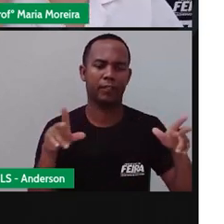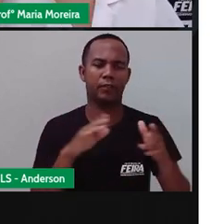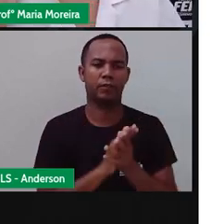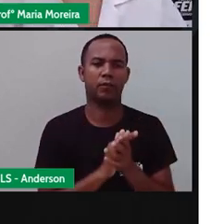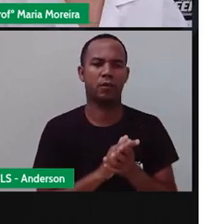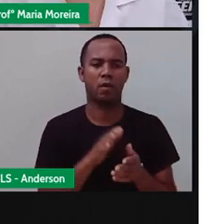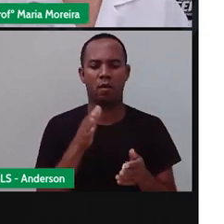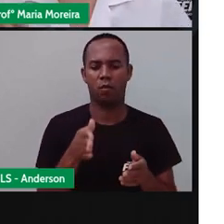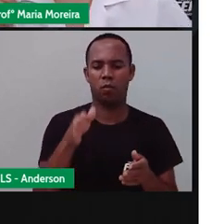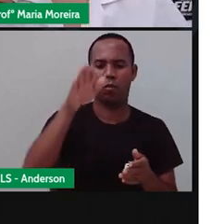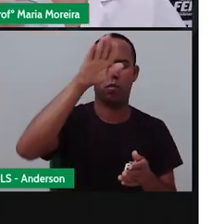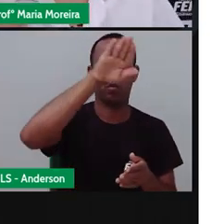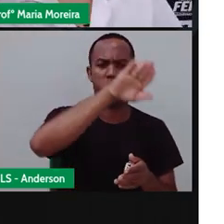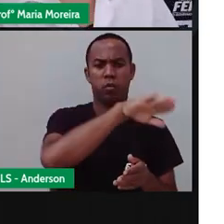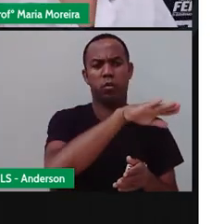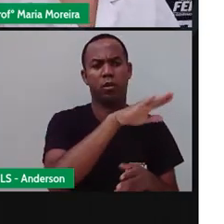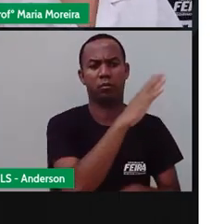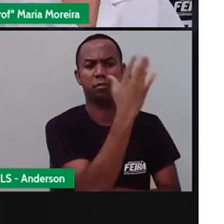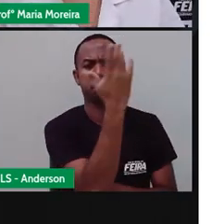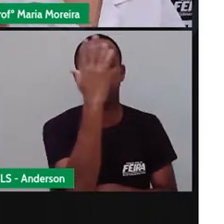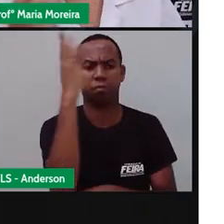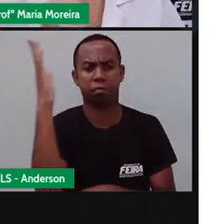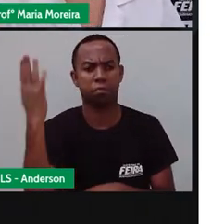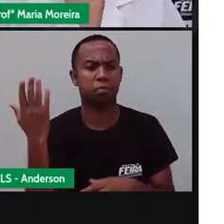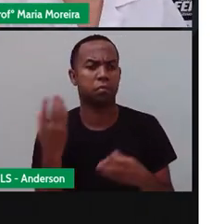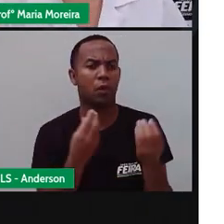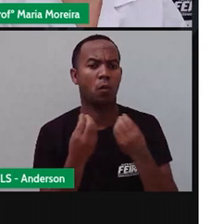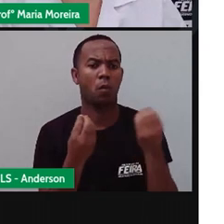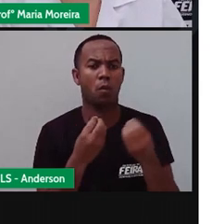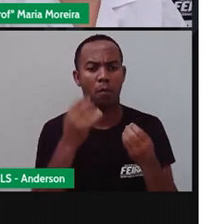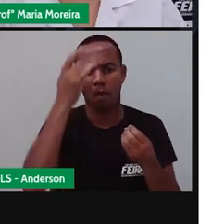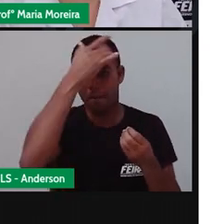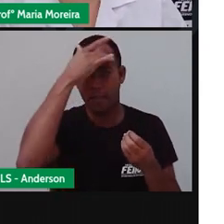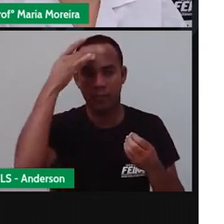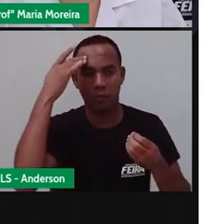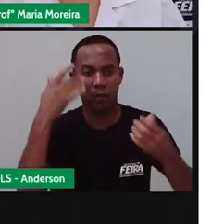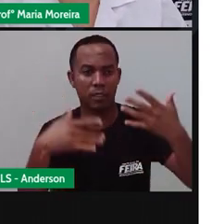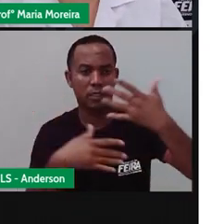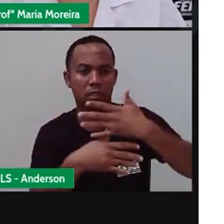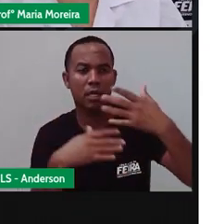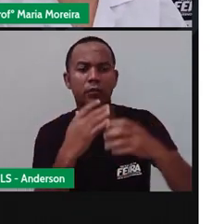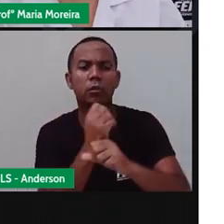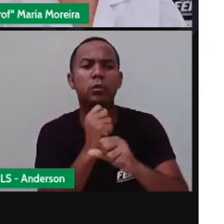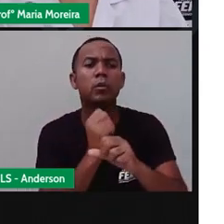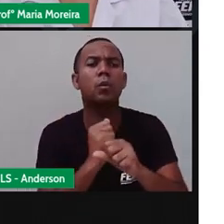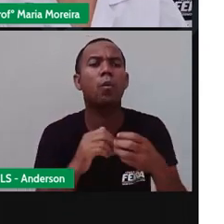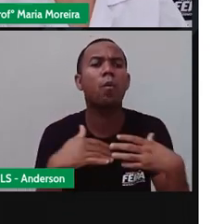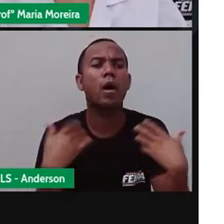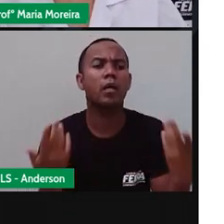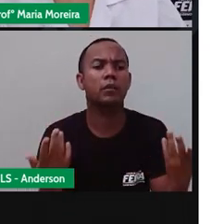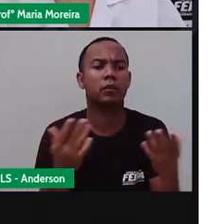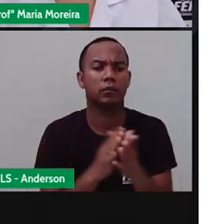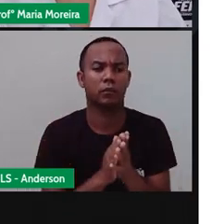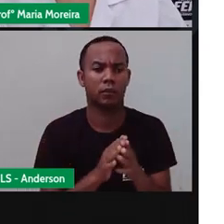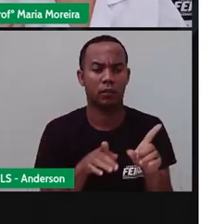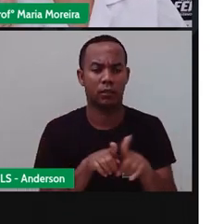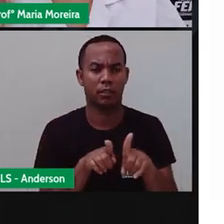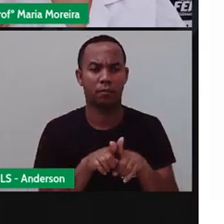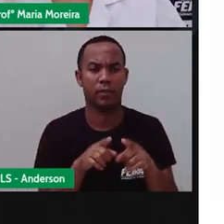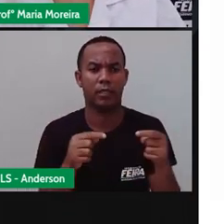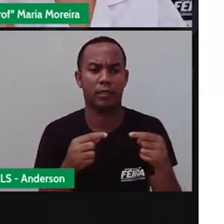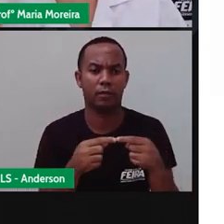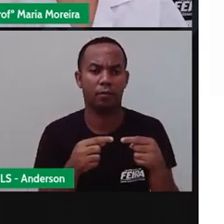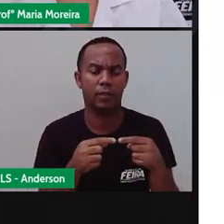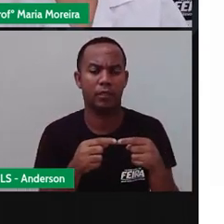falar do relevo da vegetação, que vai falar, por exemplo, da quantidade de pessoas, que é a população. Ou,